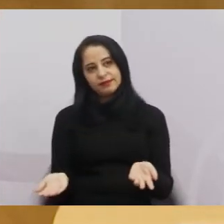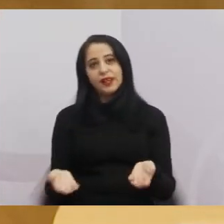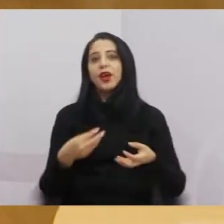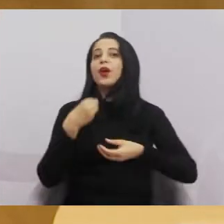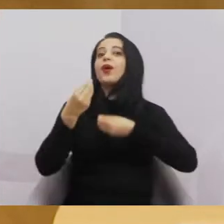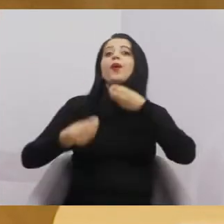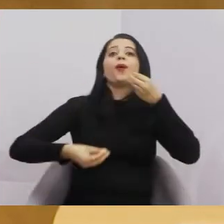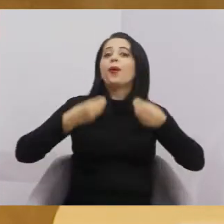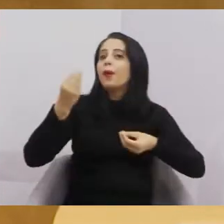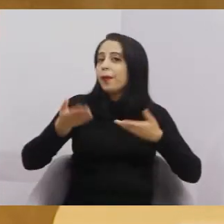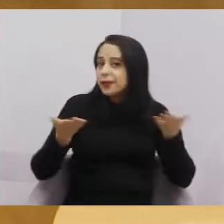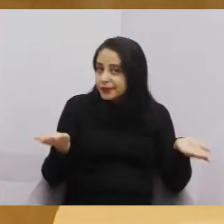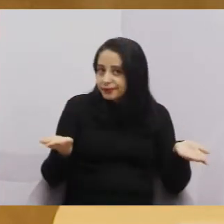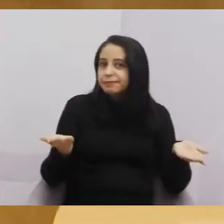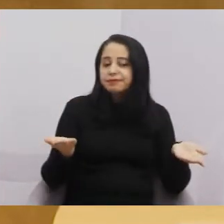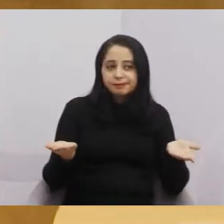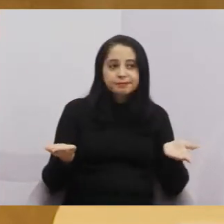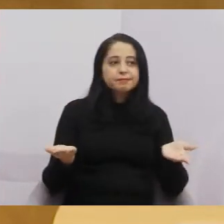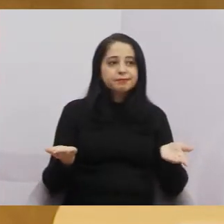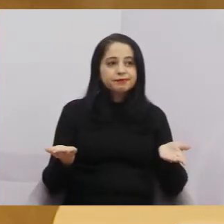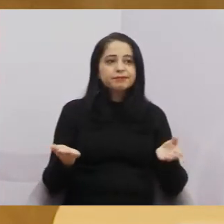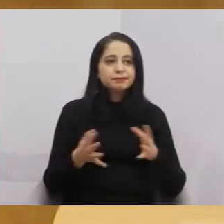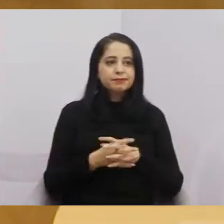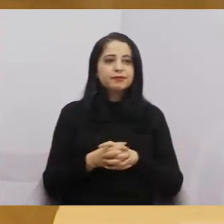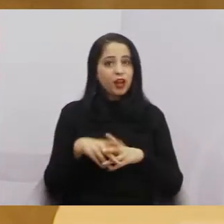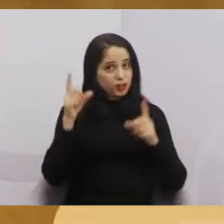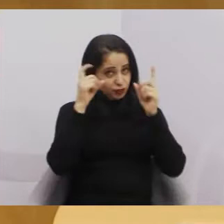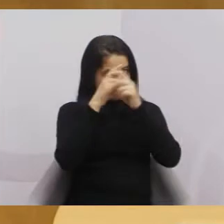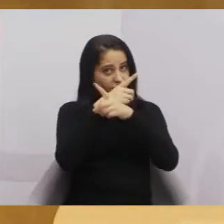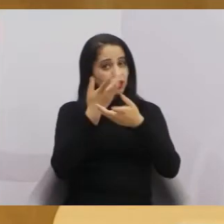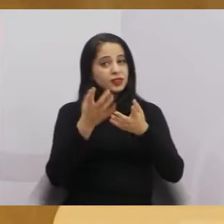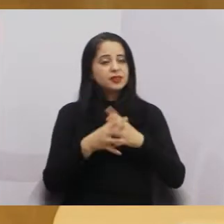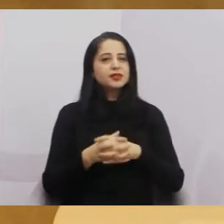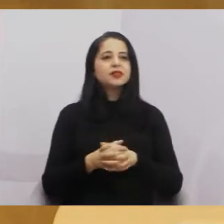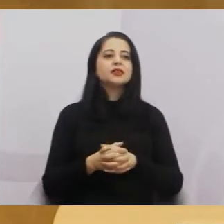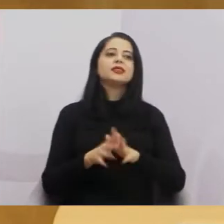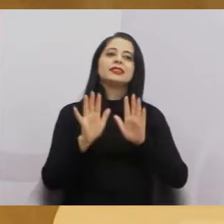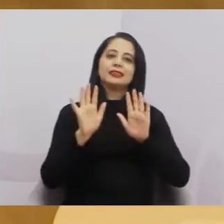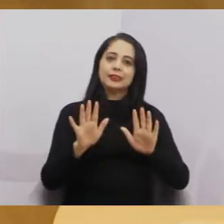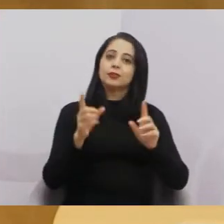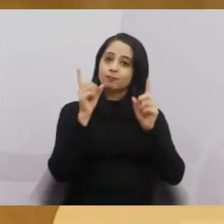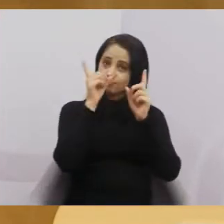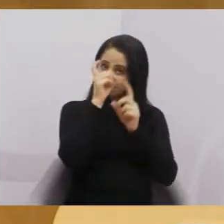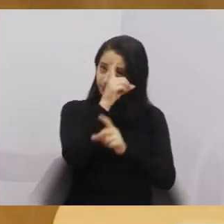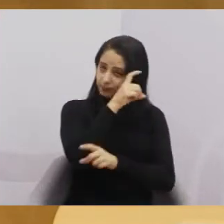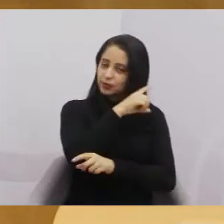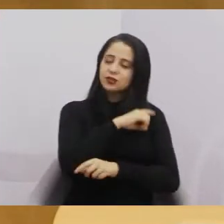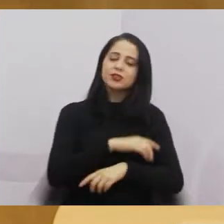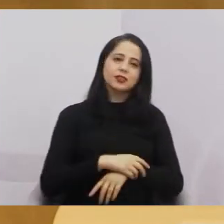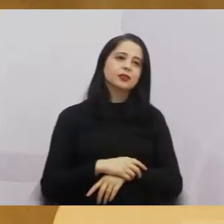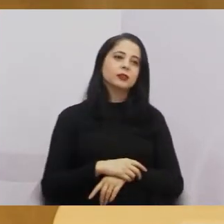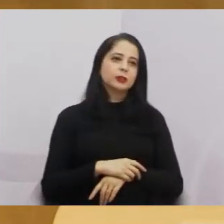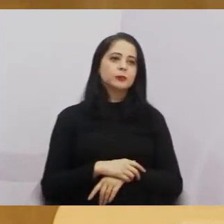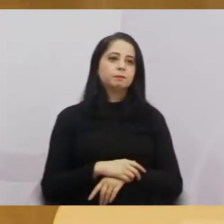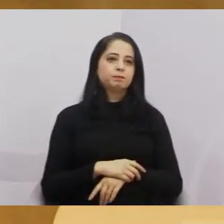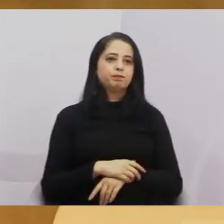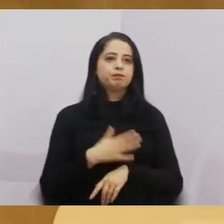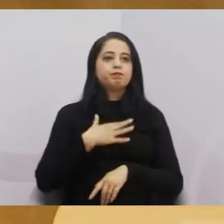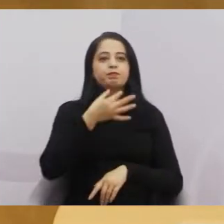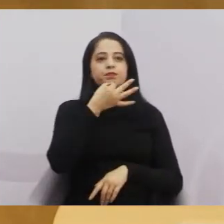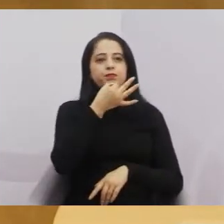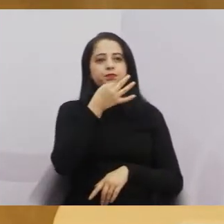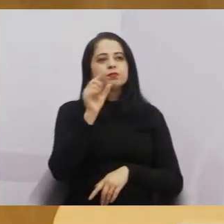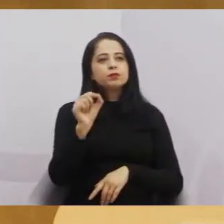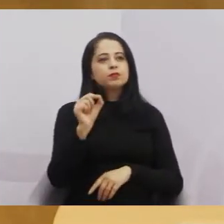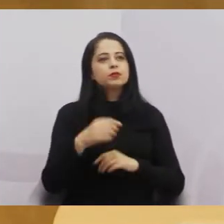Como que eu vou saber disso? Difícil. Então, ficou difícil. então, acho que, para